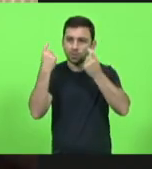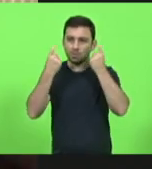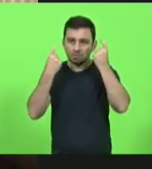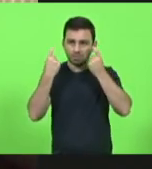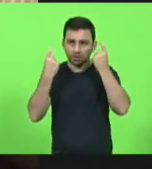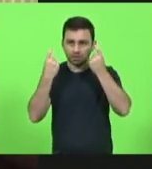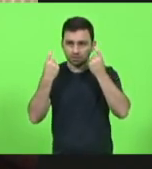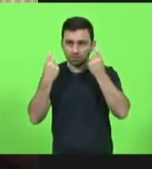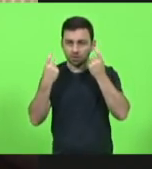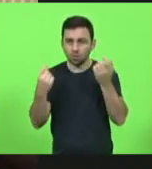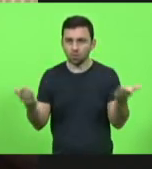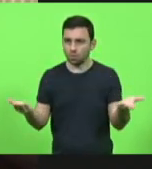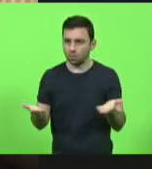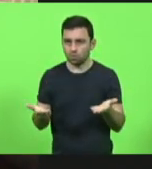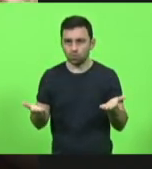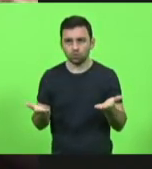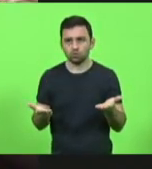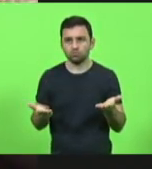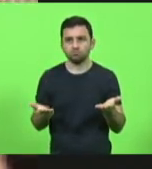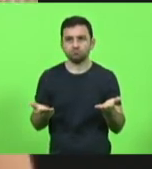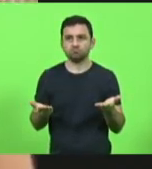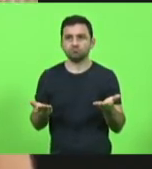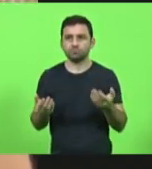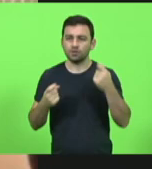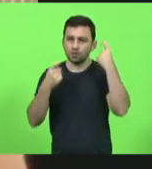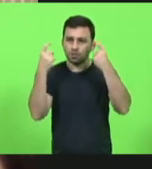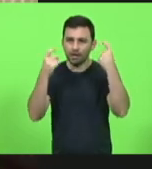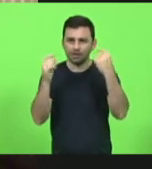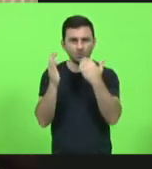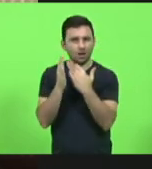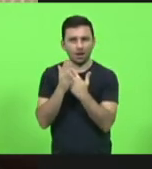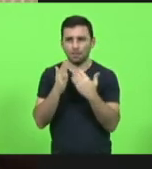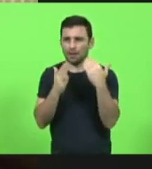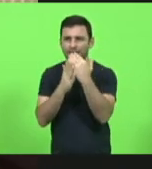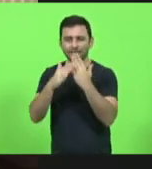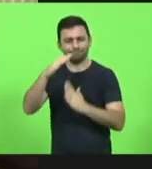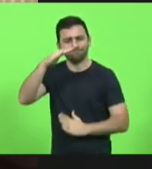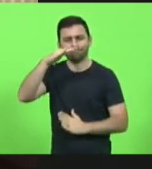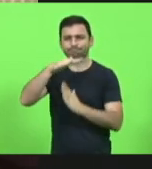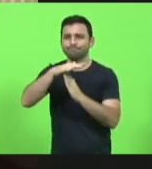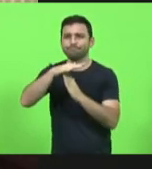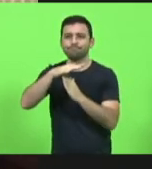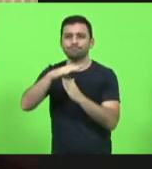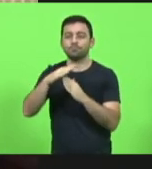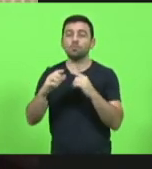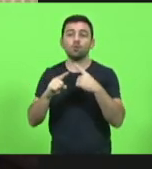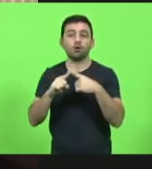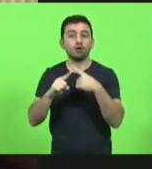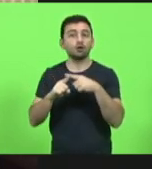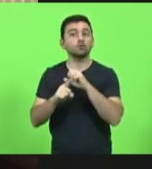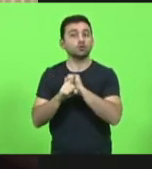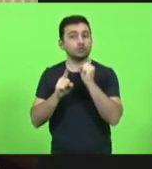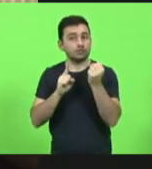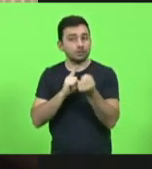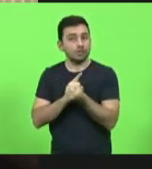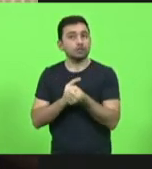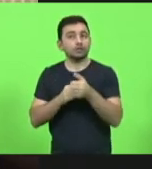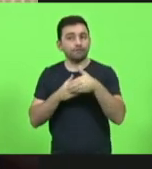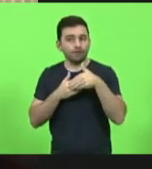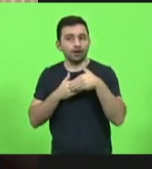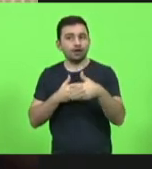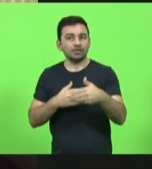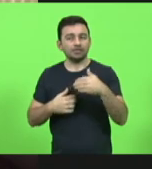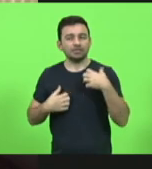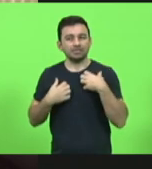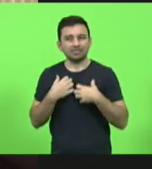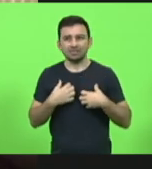acabo de ficar no nível máximo de preocupação porque a sociedade vai começar a se sentir